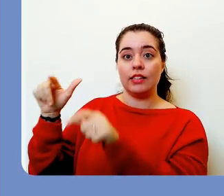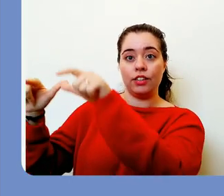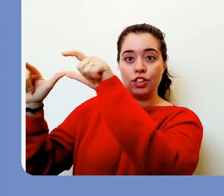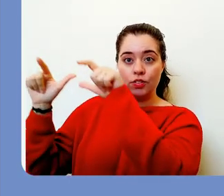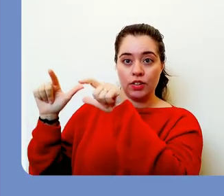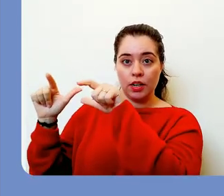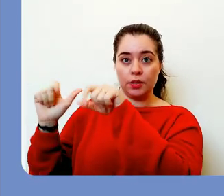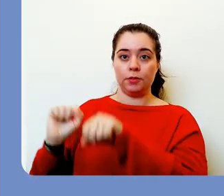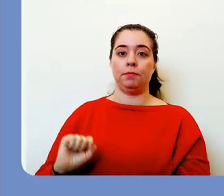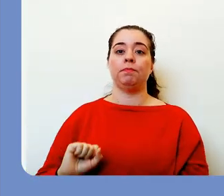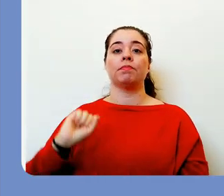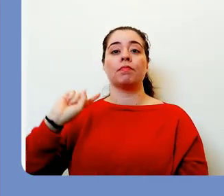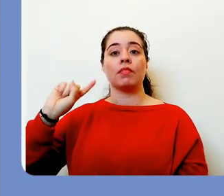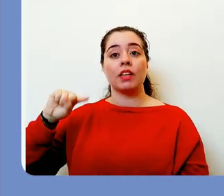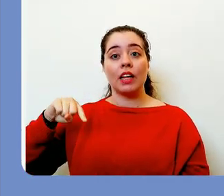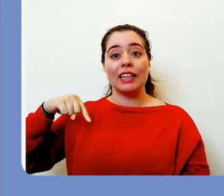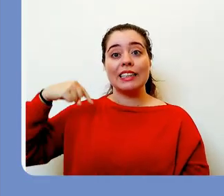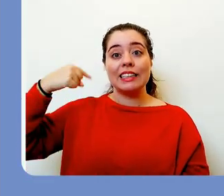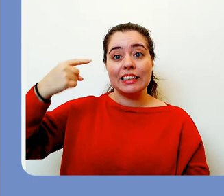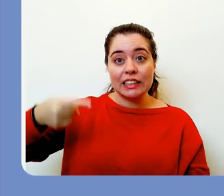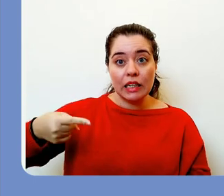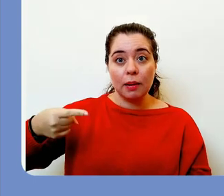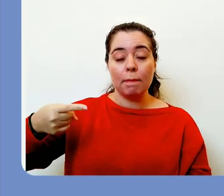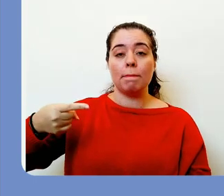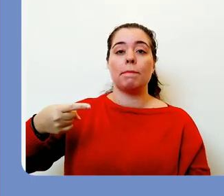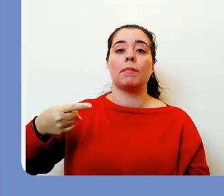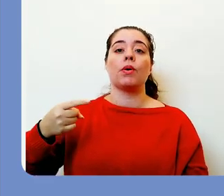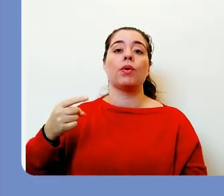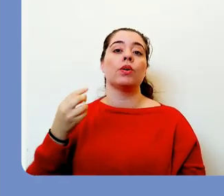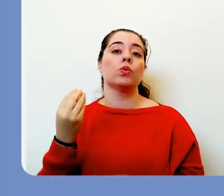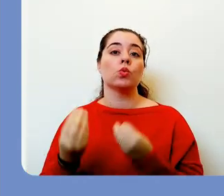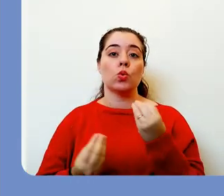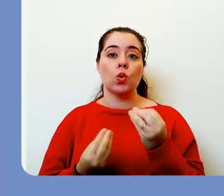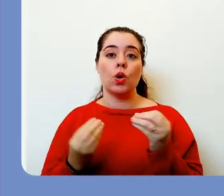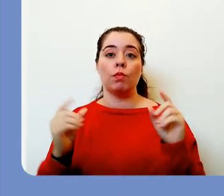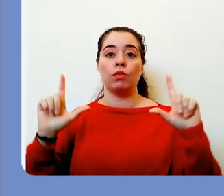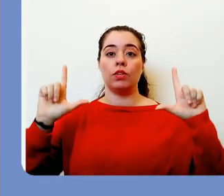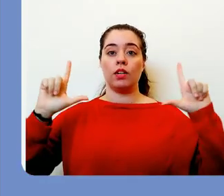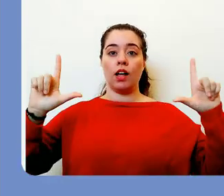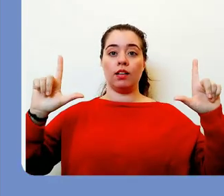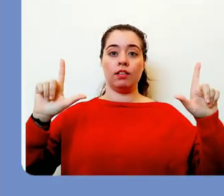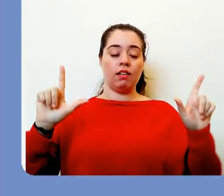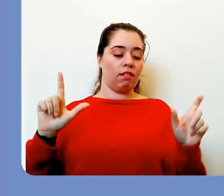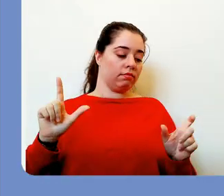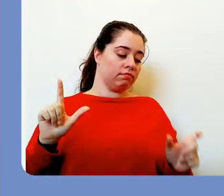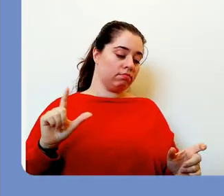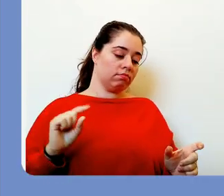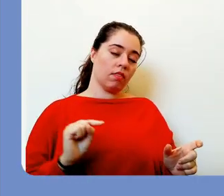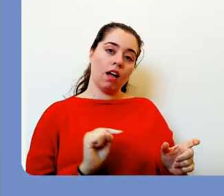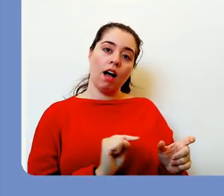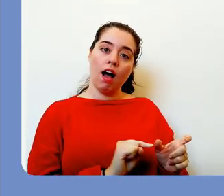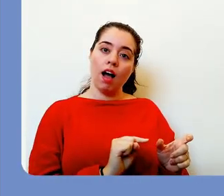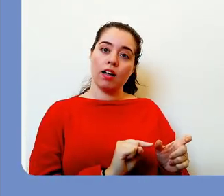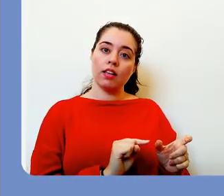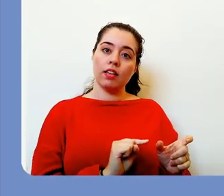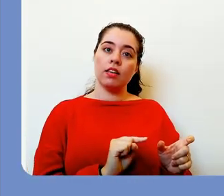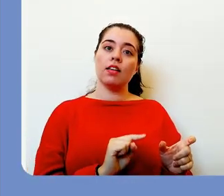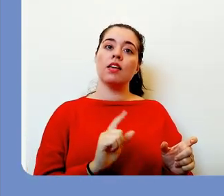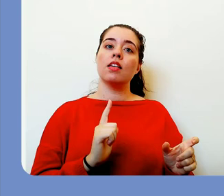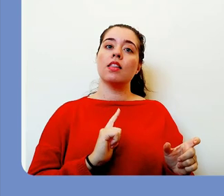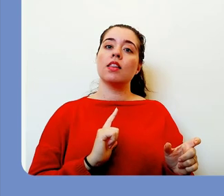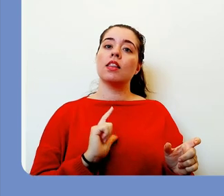seus respectivos CPFs, eu posso fazer a seleção do arquivo. Então você vem em